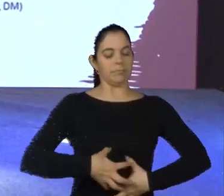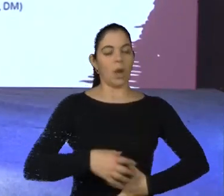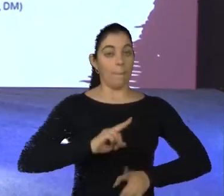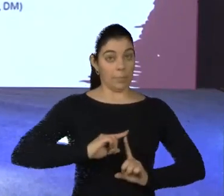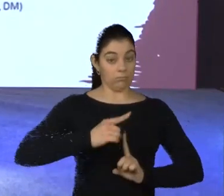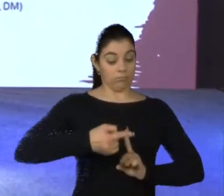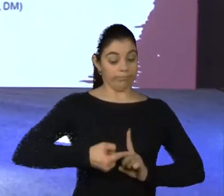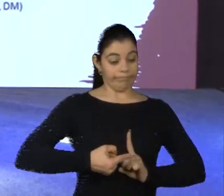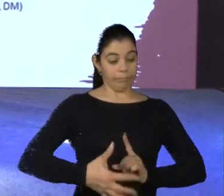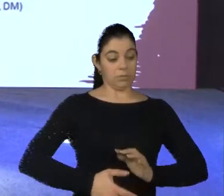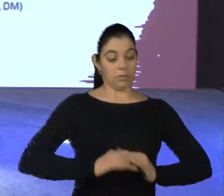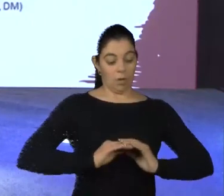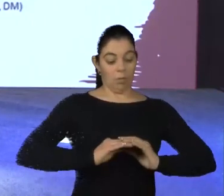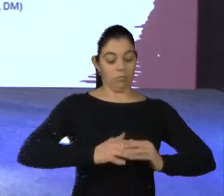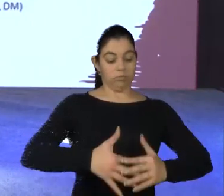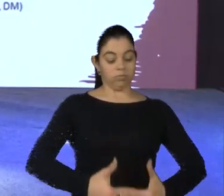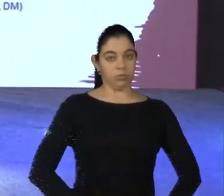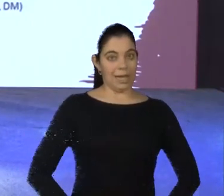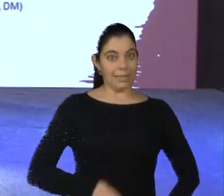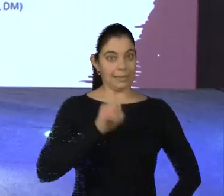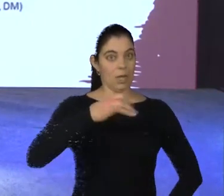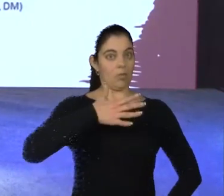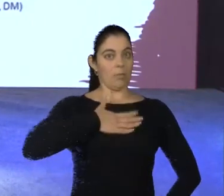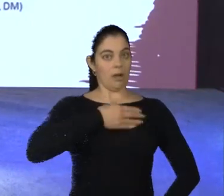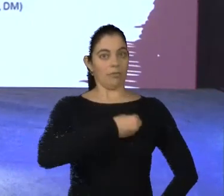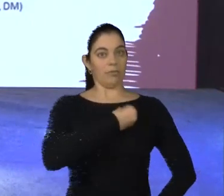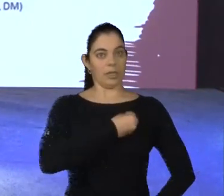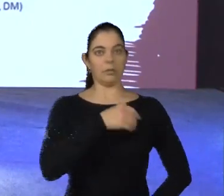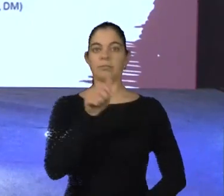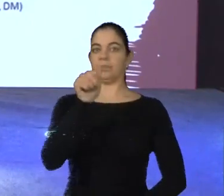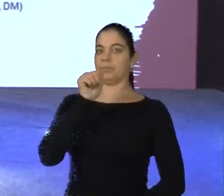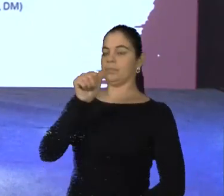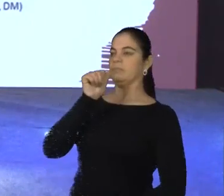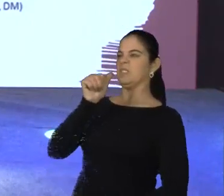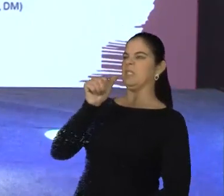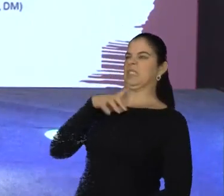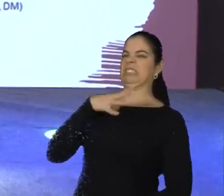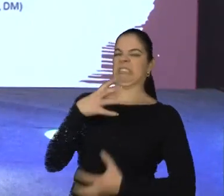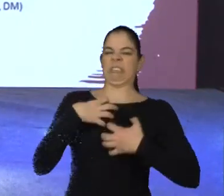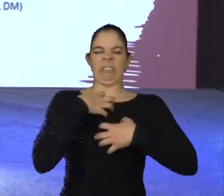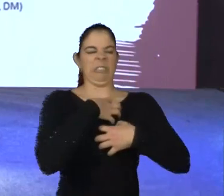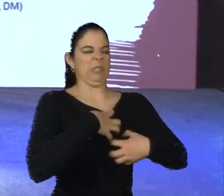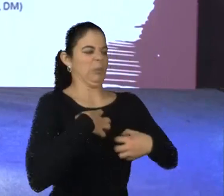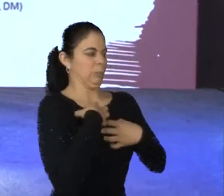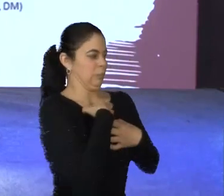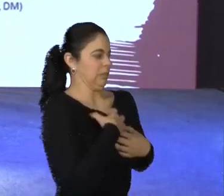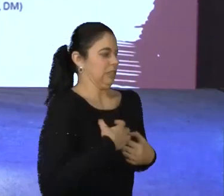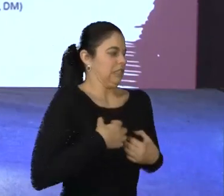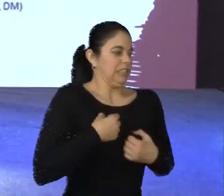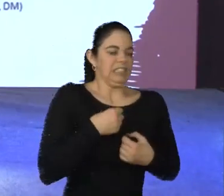aquilo que eu faço. Portanto, se eu tenho uma vida em que eu bebo muito, estressante, me